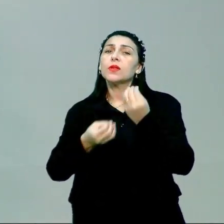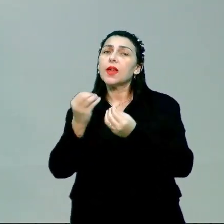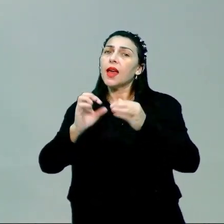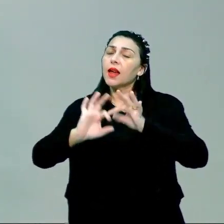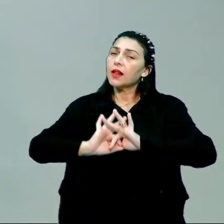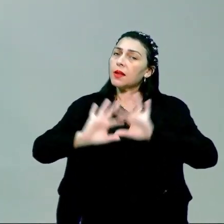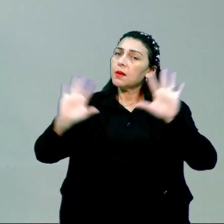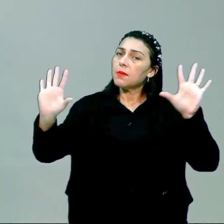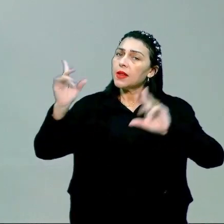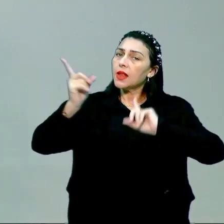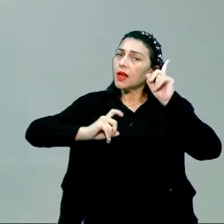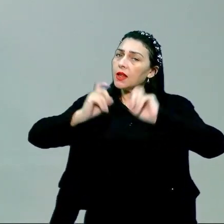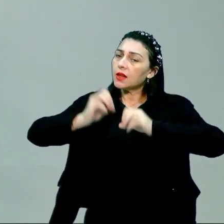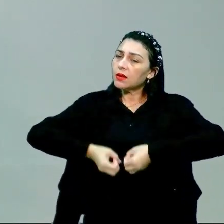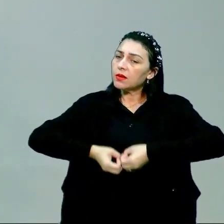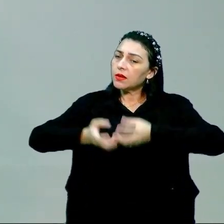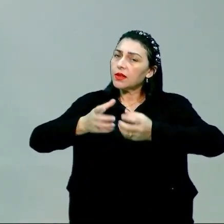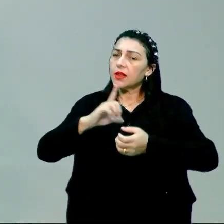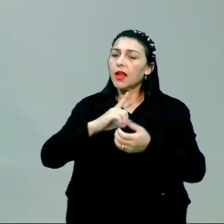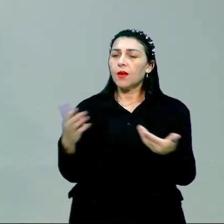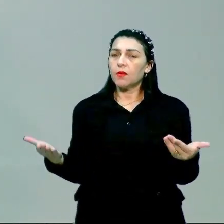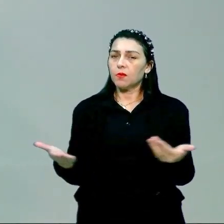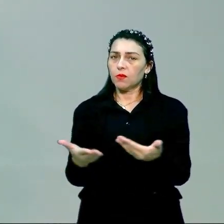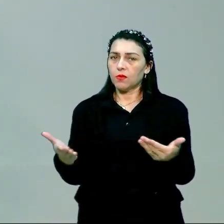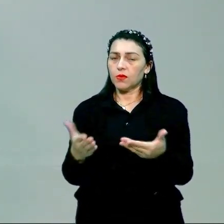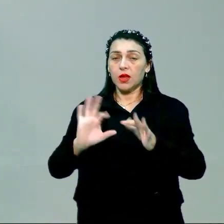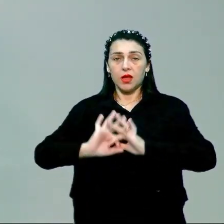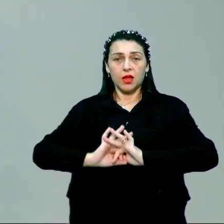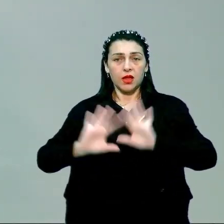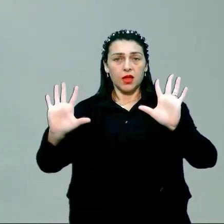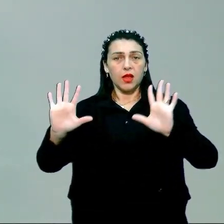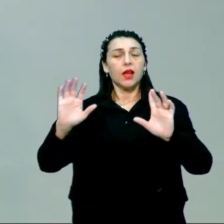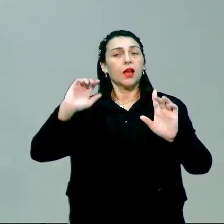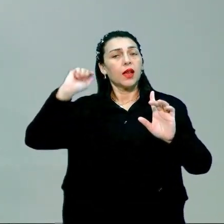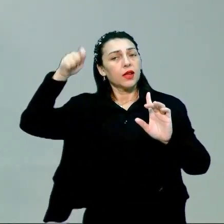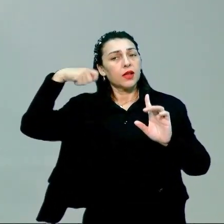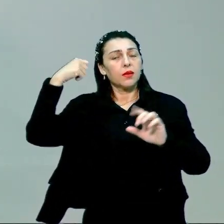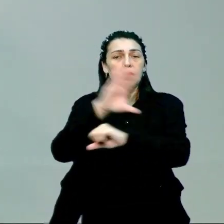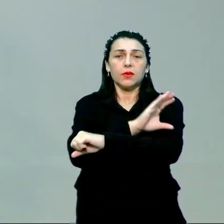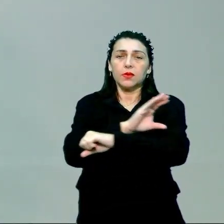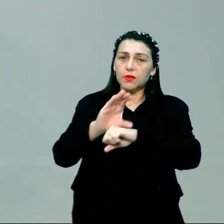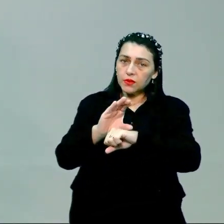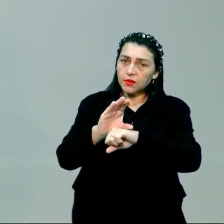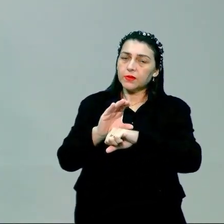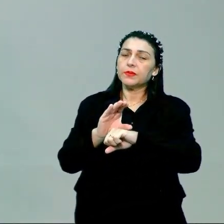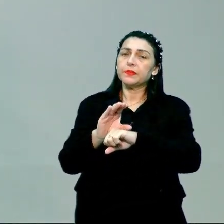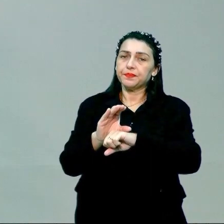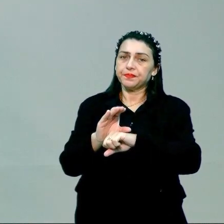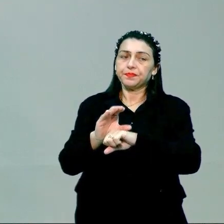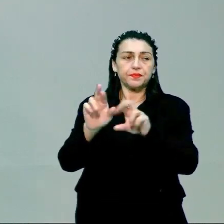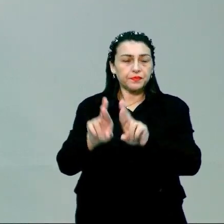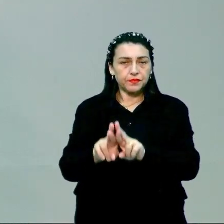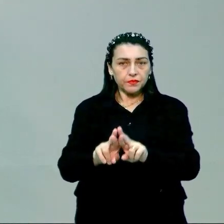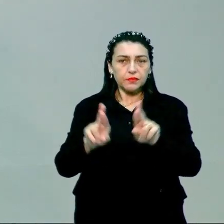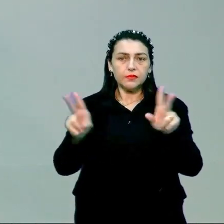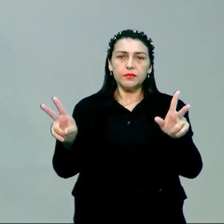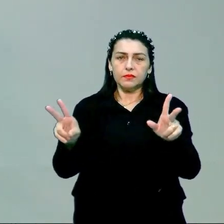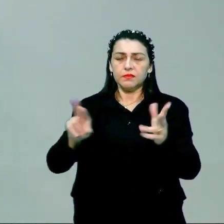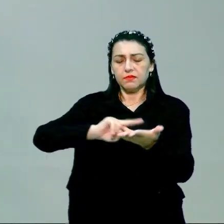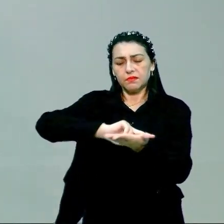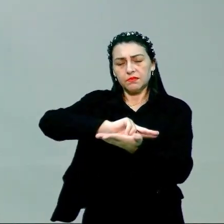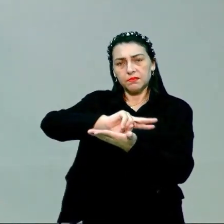liberdade de expressão que se tem hoje, a liberdade artística, cultural, ou os